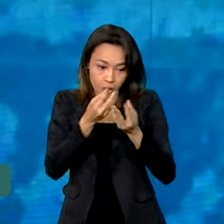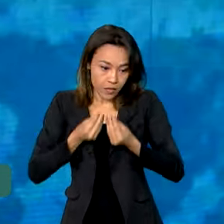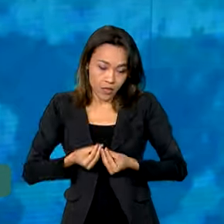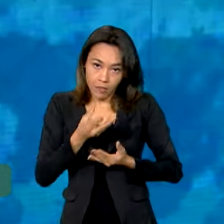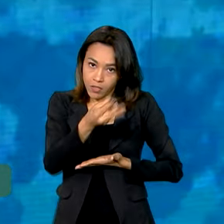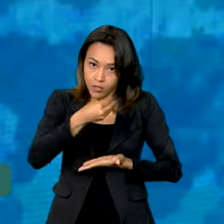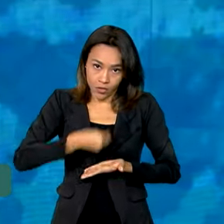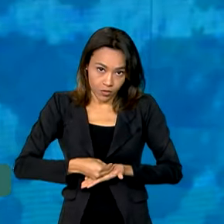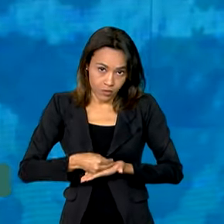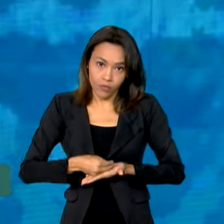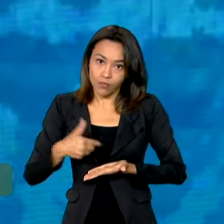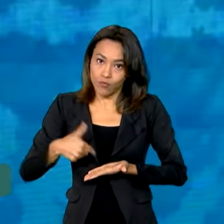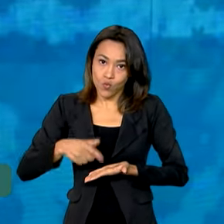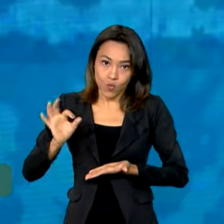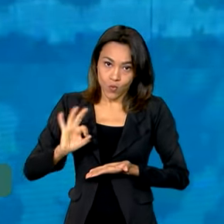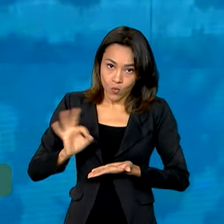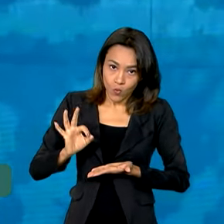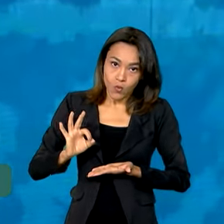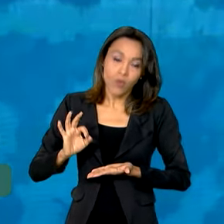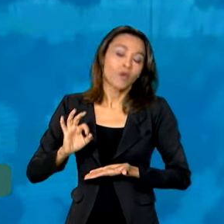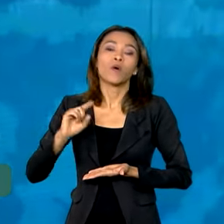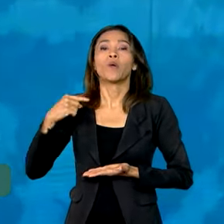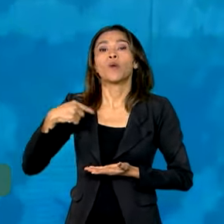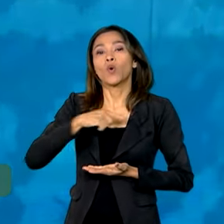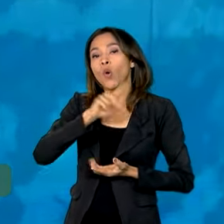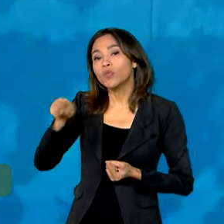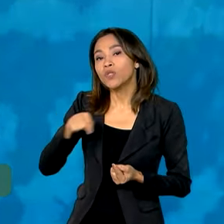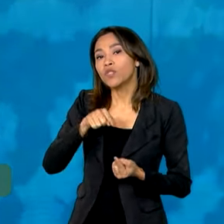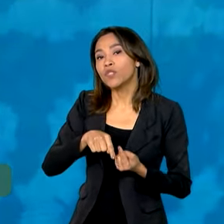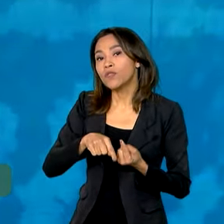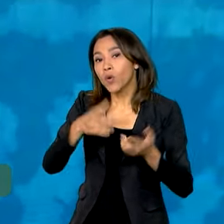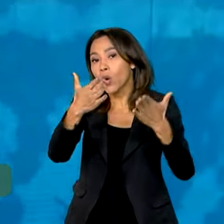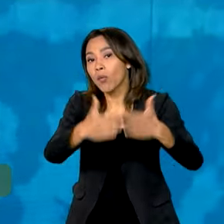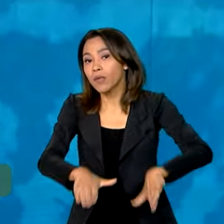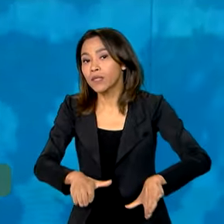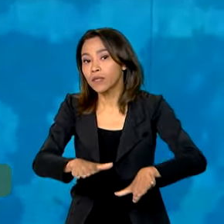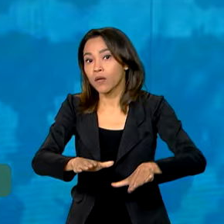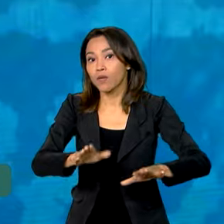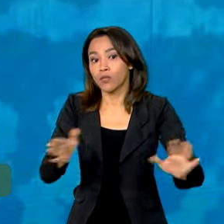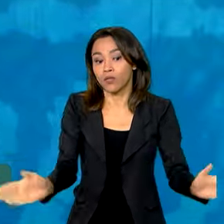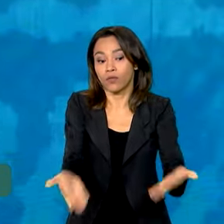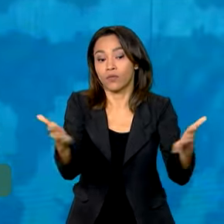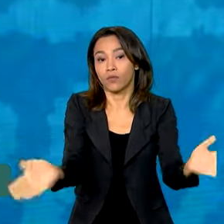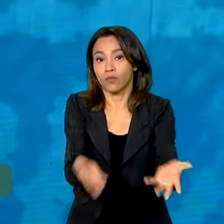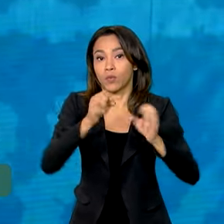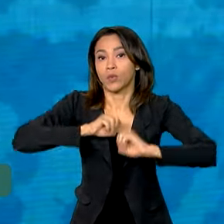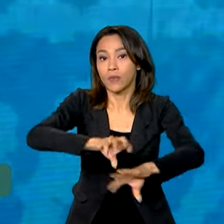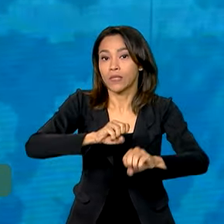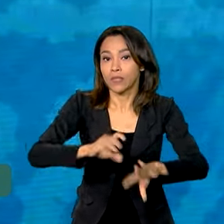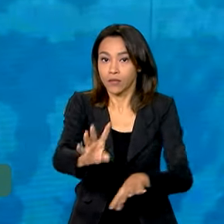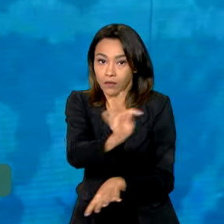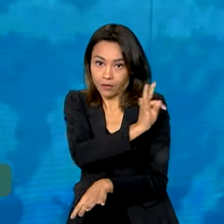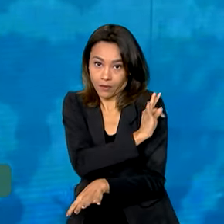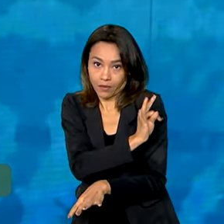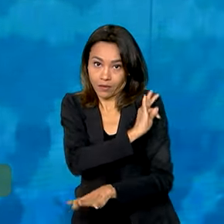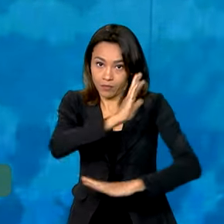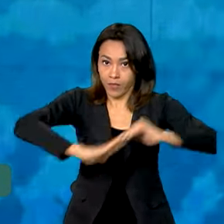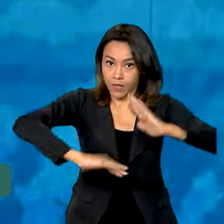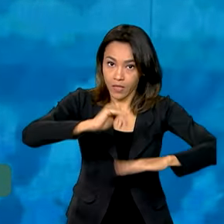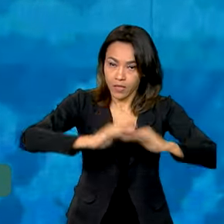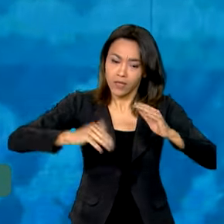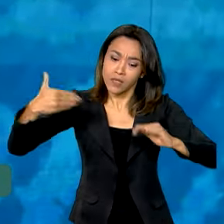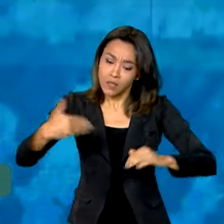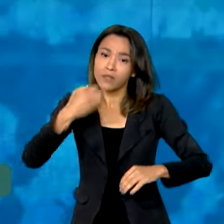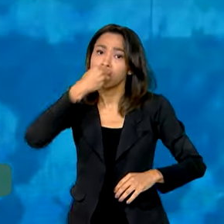mas em prol de um estímulo pela educação média profissionalizante. A gente acredita nisso, é bom para as